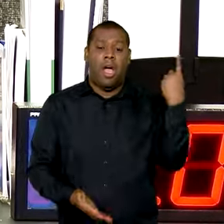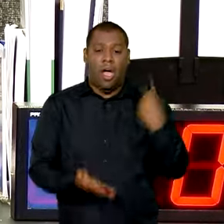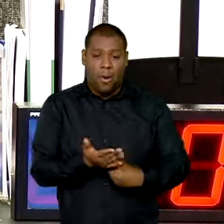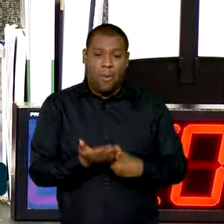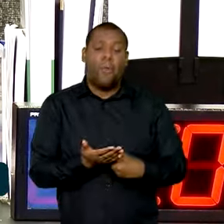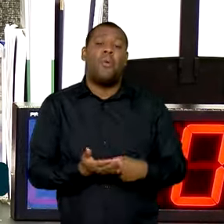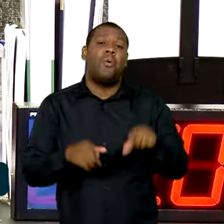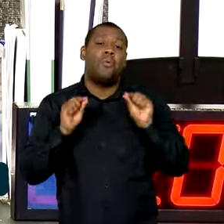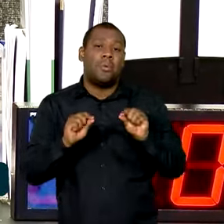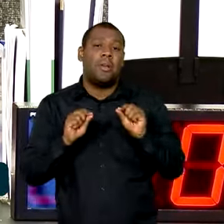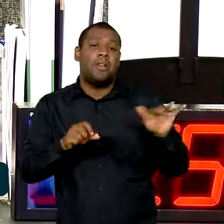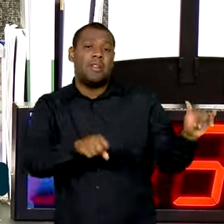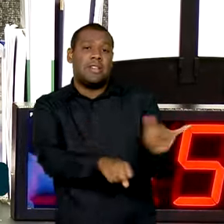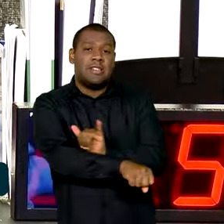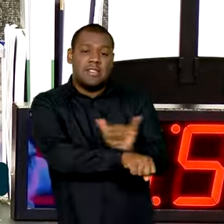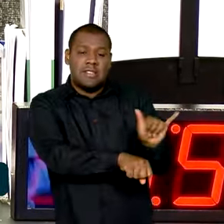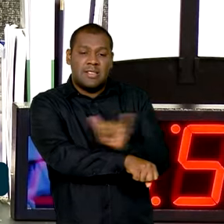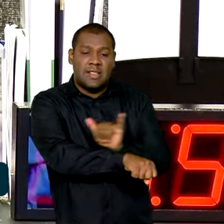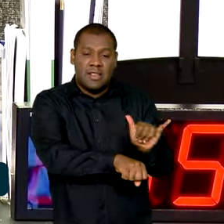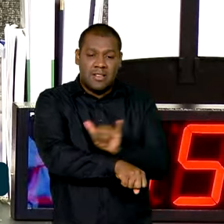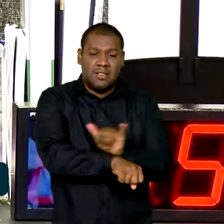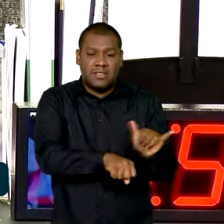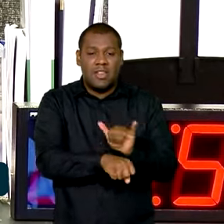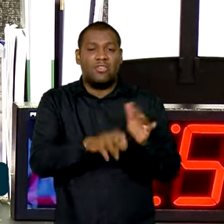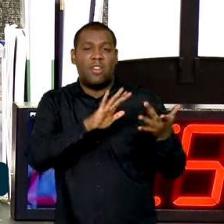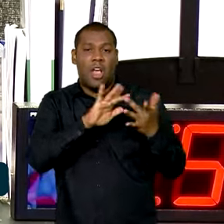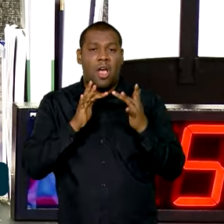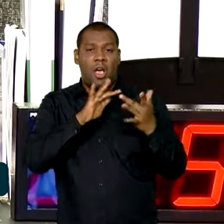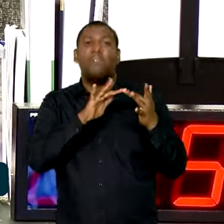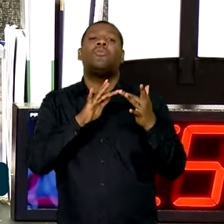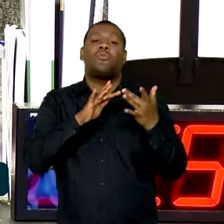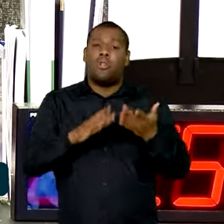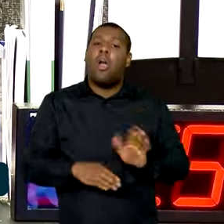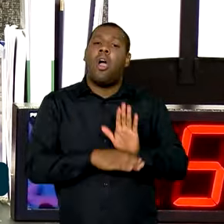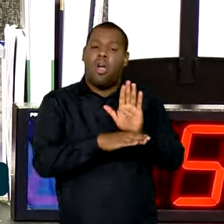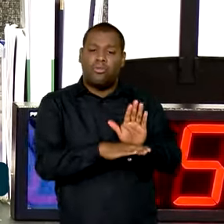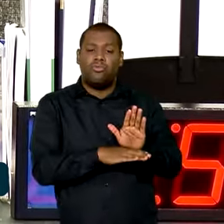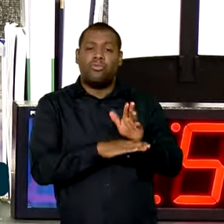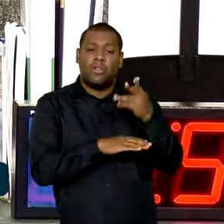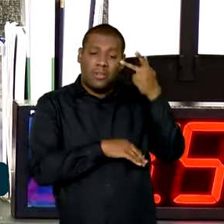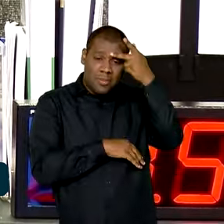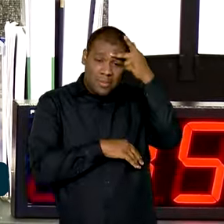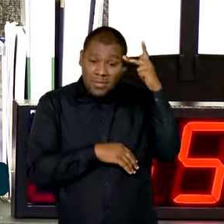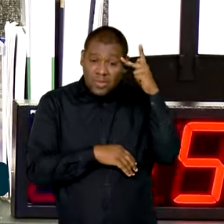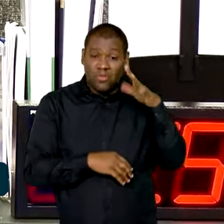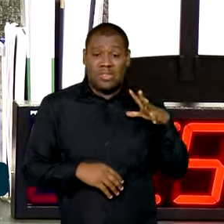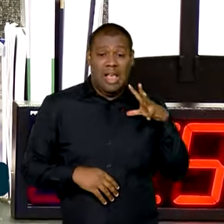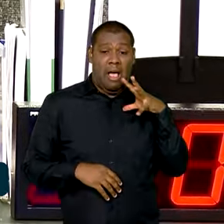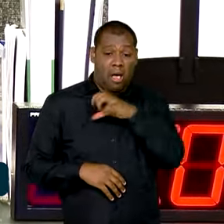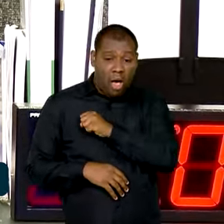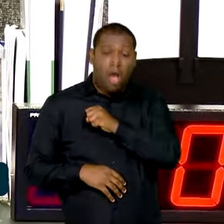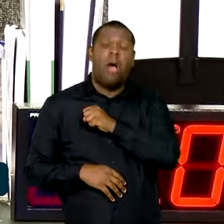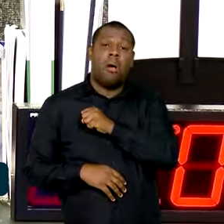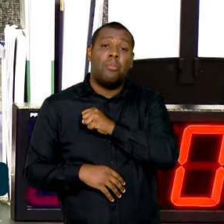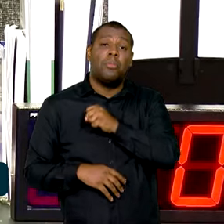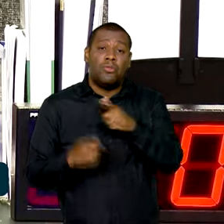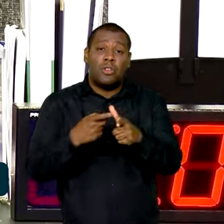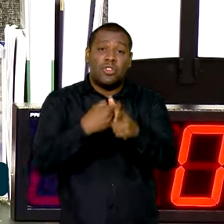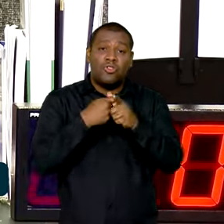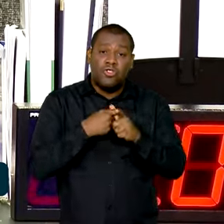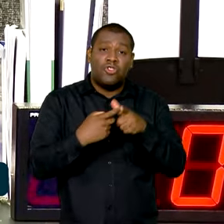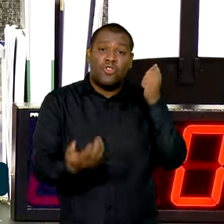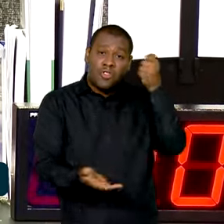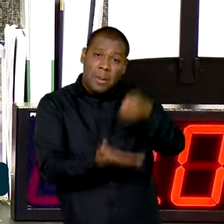mecanismos de mediação e de conciliação para agilizar esses acordos e dar